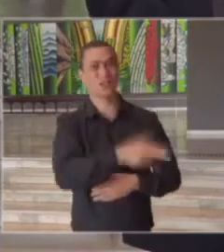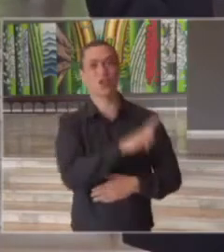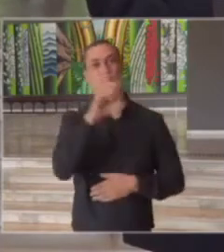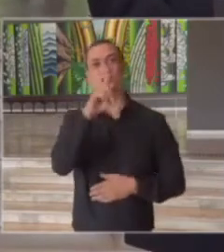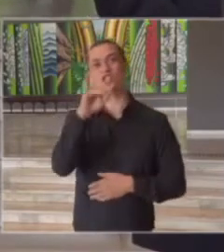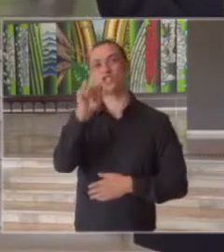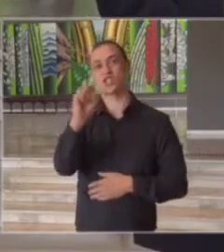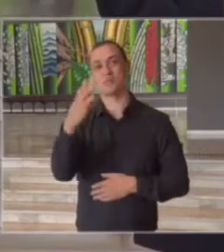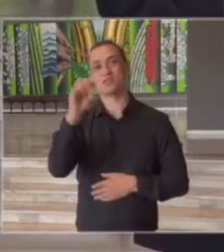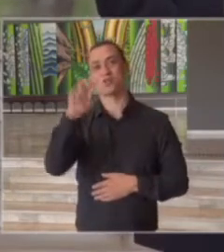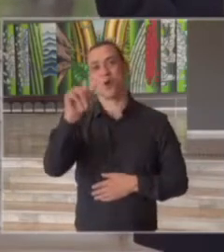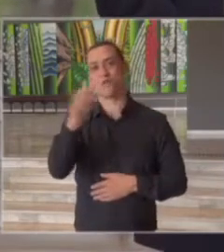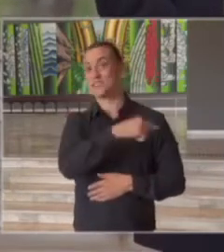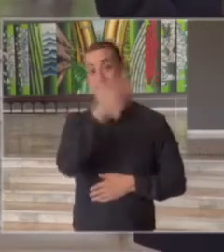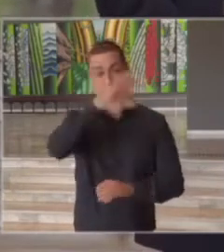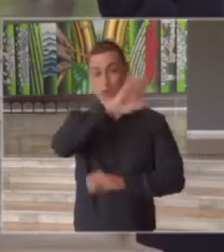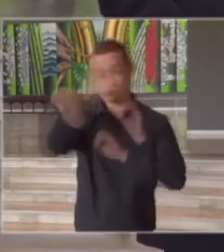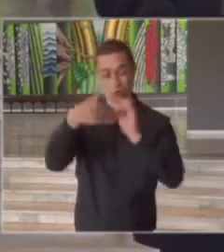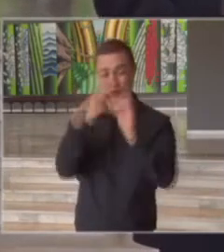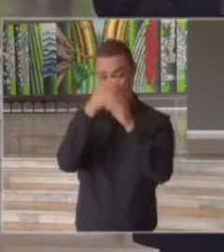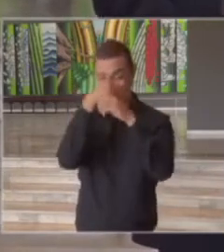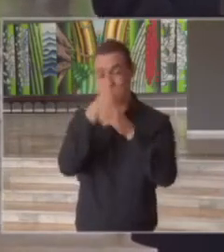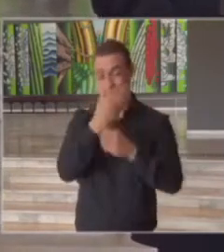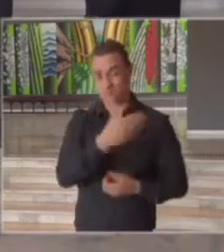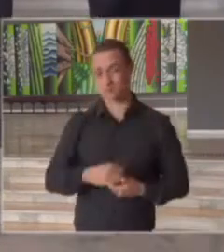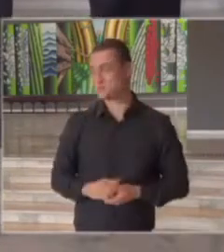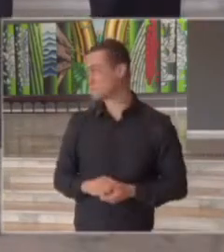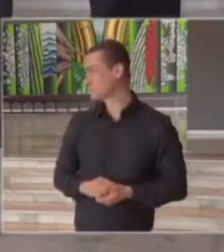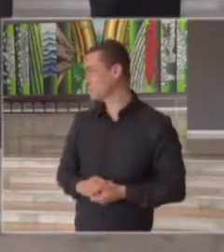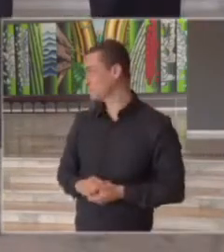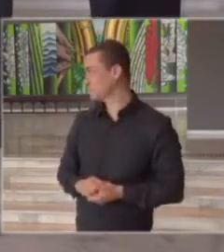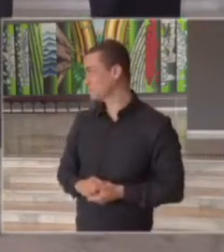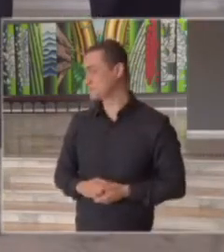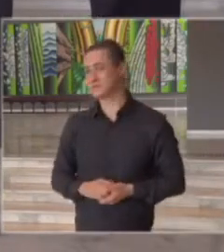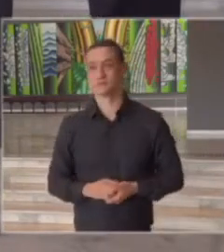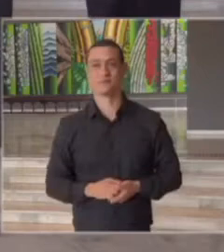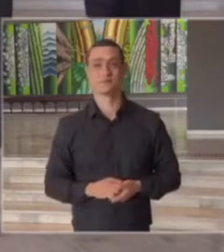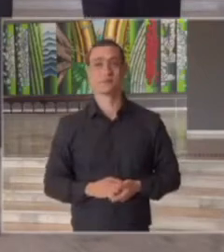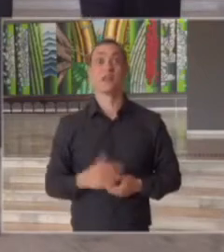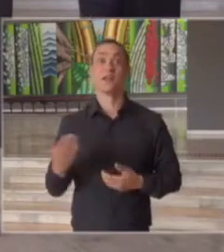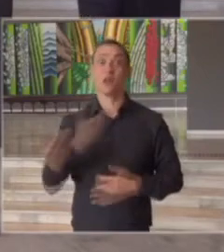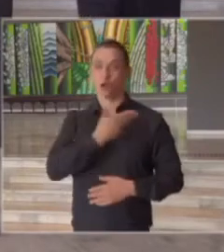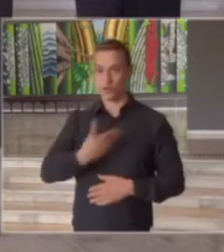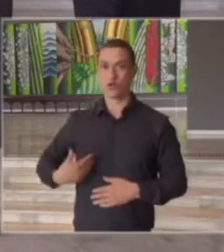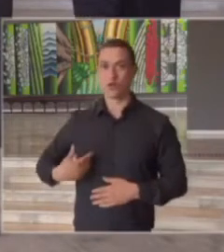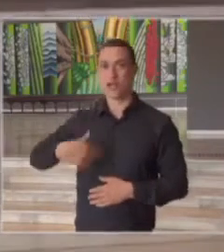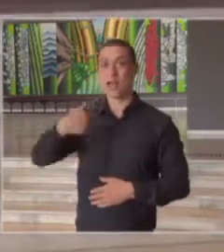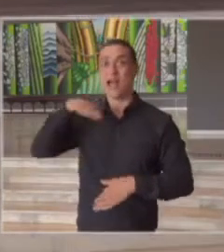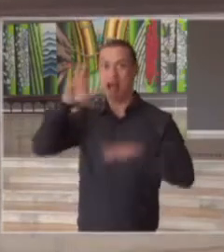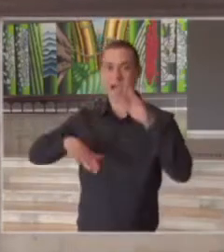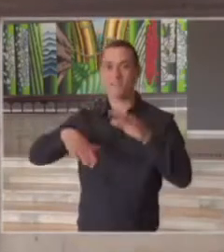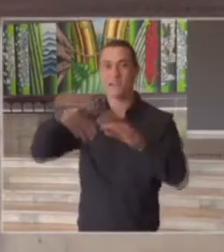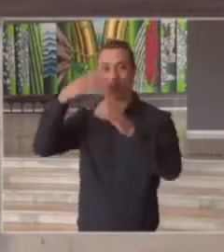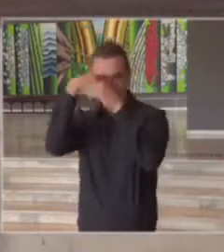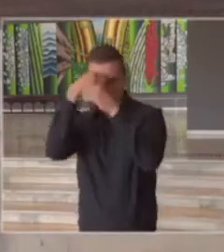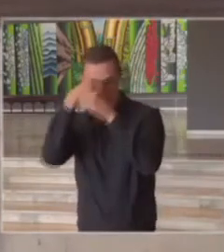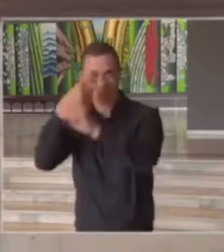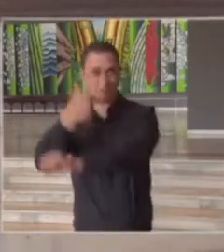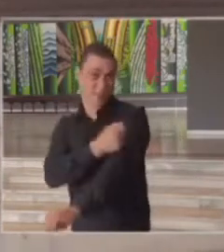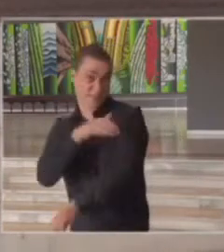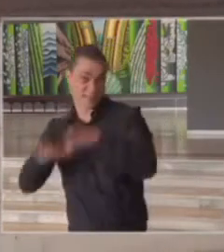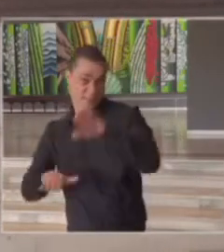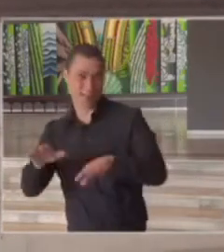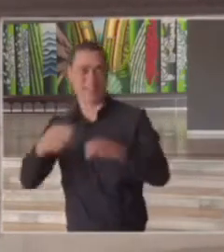Dimas Covas para responder a sua pergunta Dimas governador às vezes o seu teste vacina às vezes o seu teste